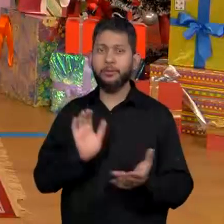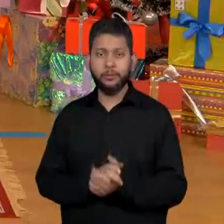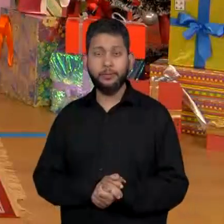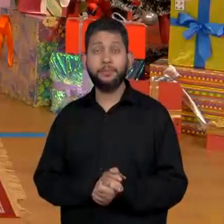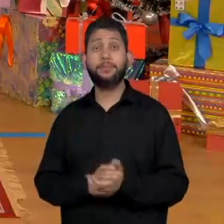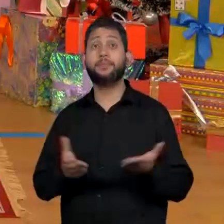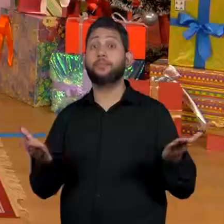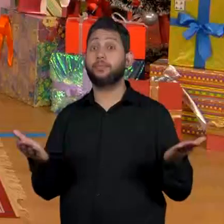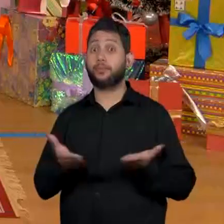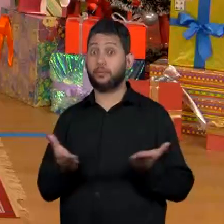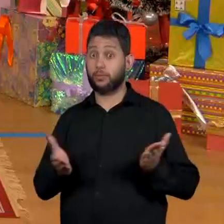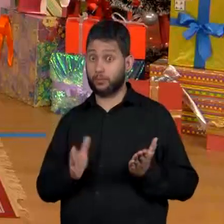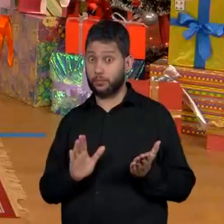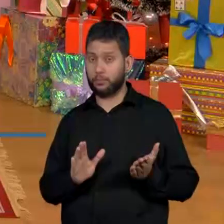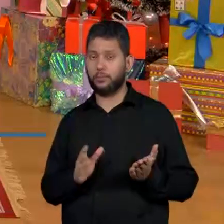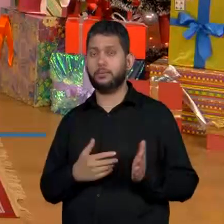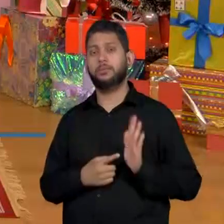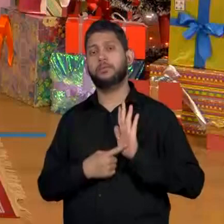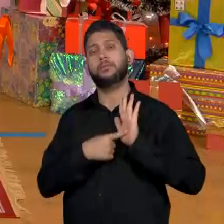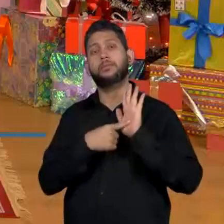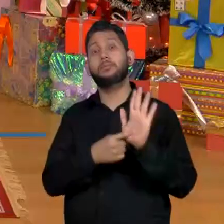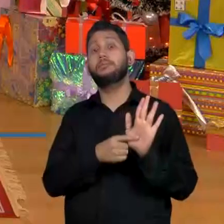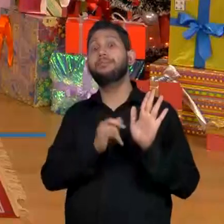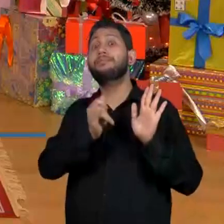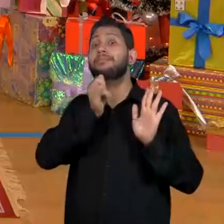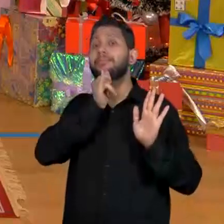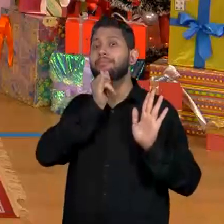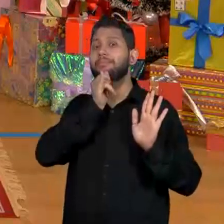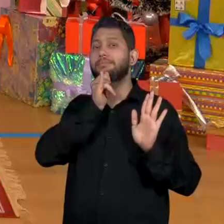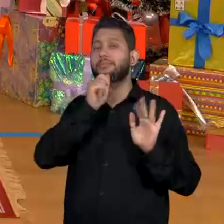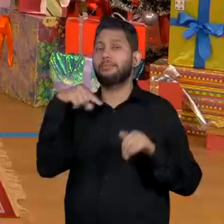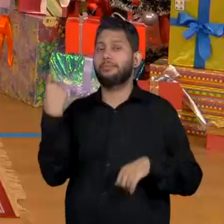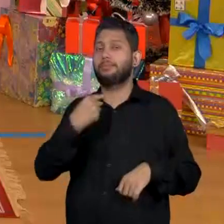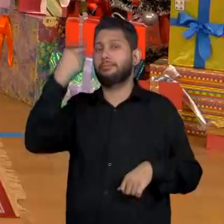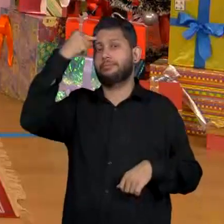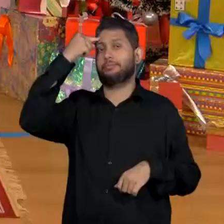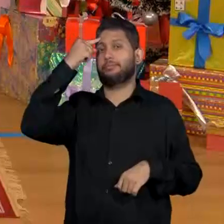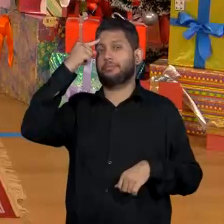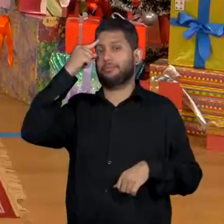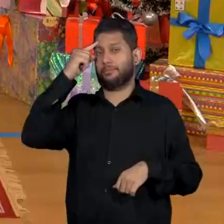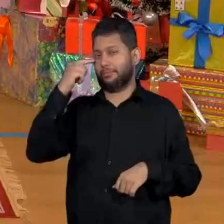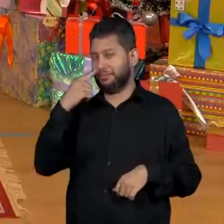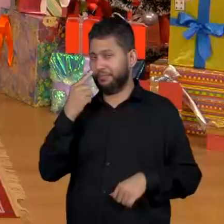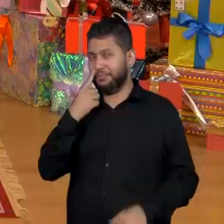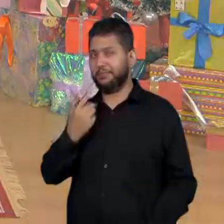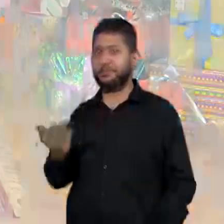pensarmos juntos, lógico, nós vamos já ver alguns detalhes.